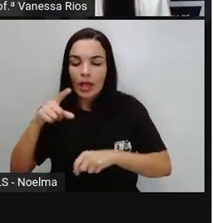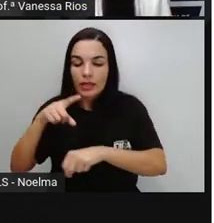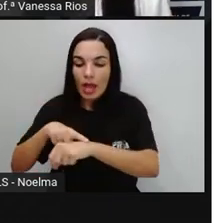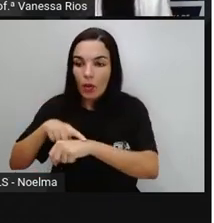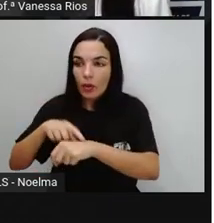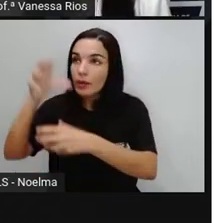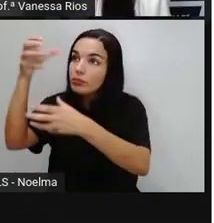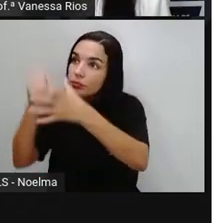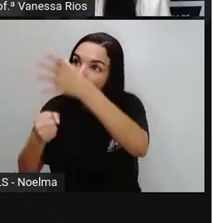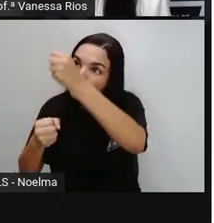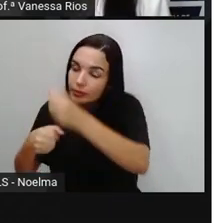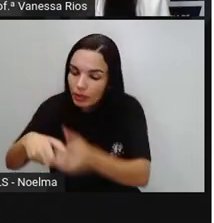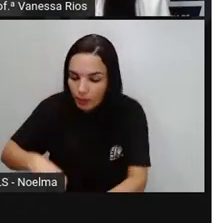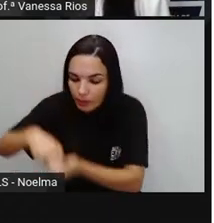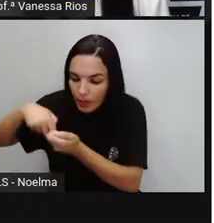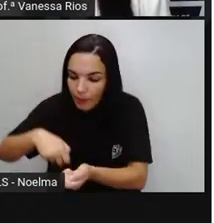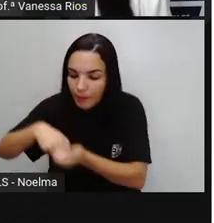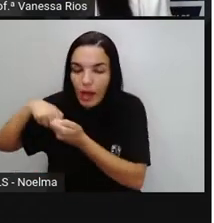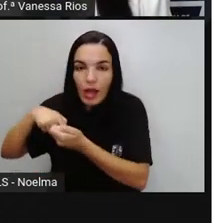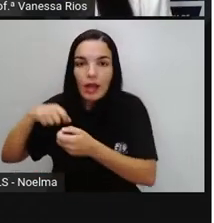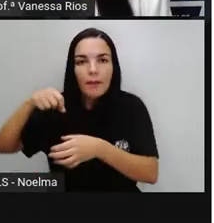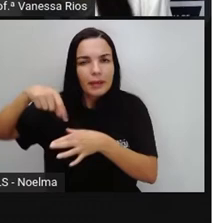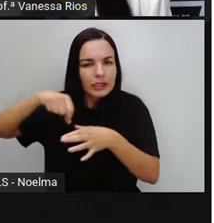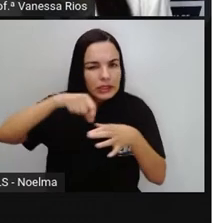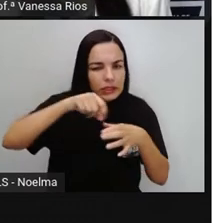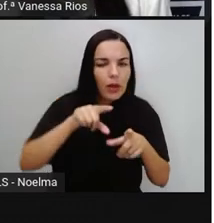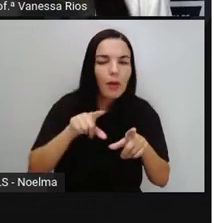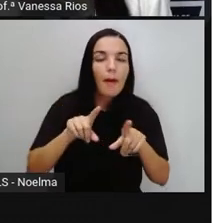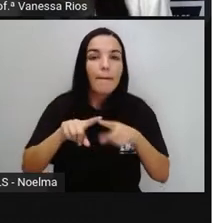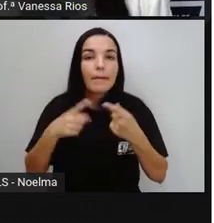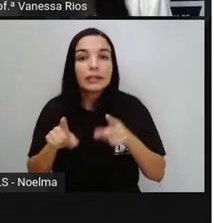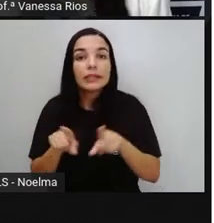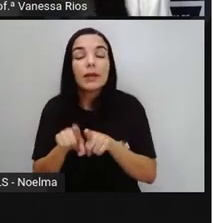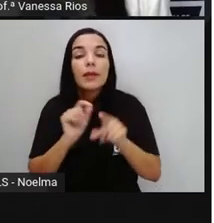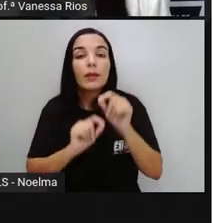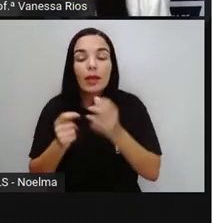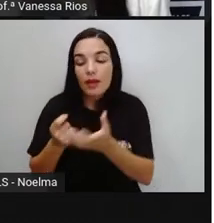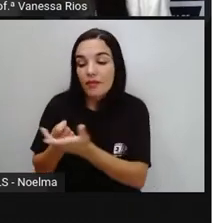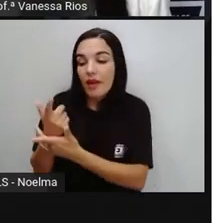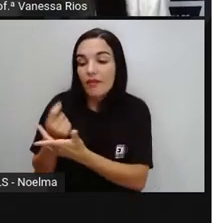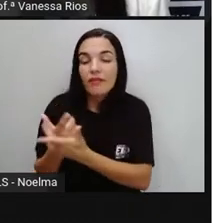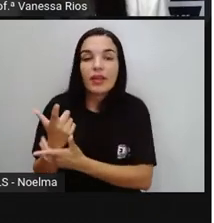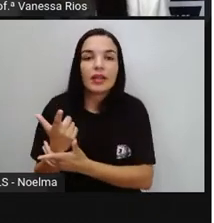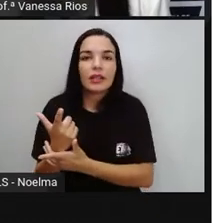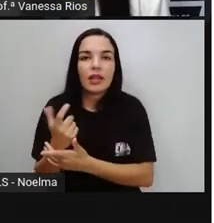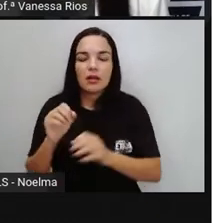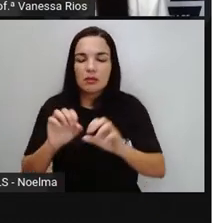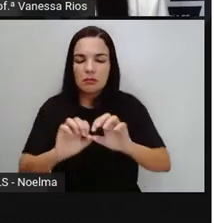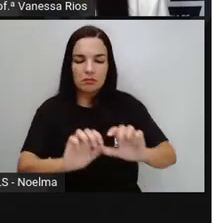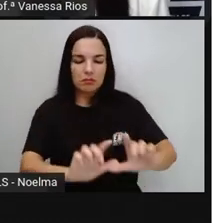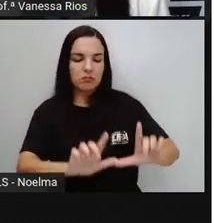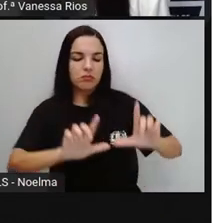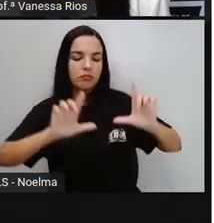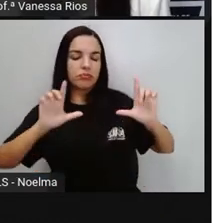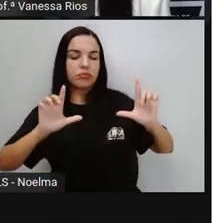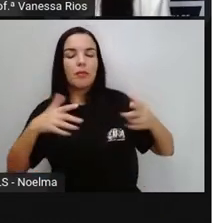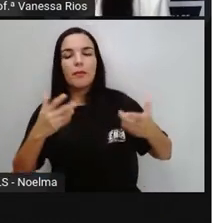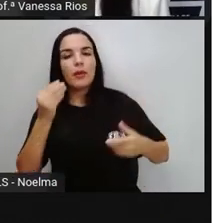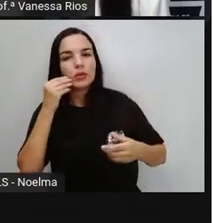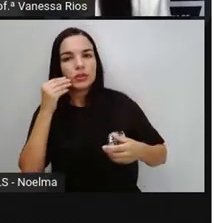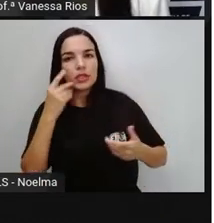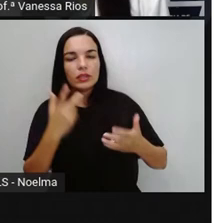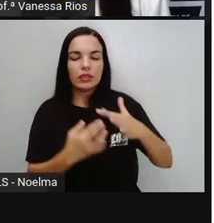ela Ou na própria plantação Mas o próprio processo De venda De exposição Desses alimentos Nas feiras